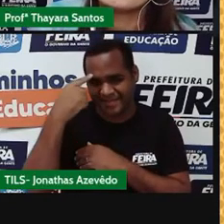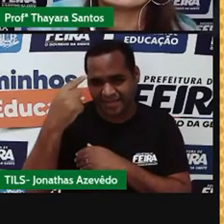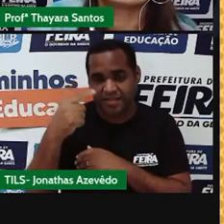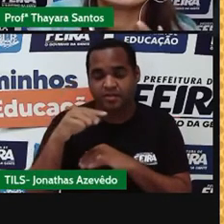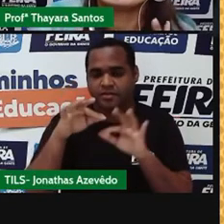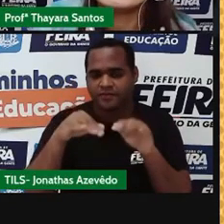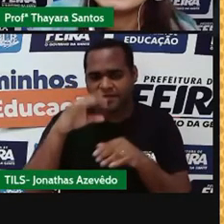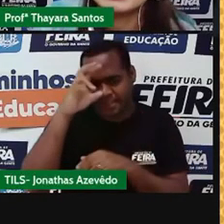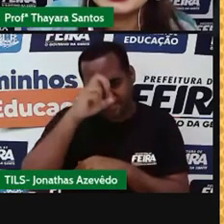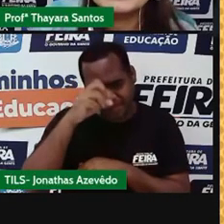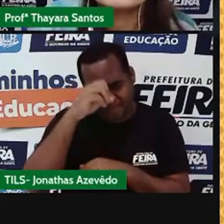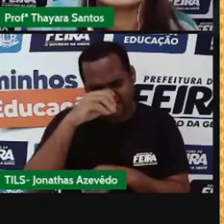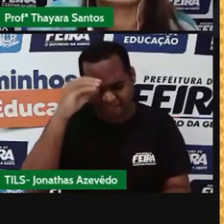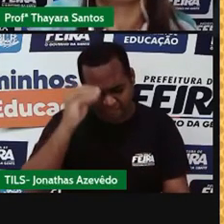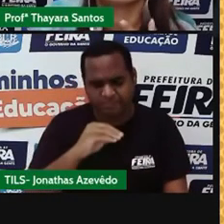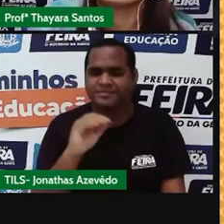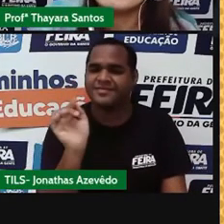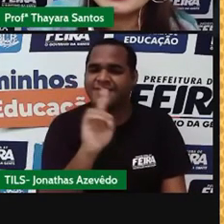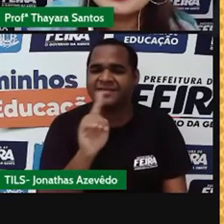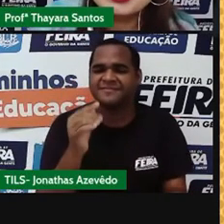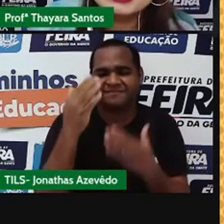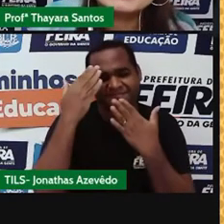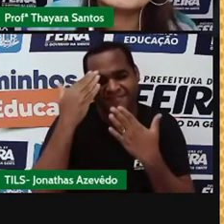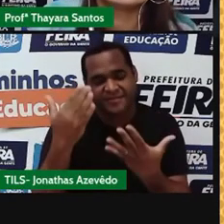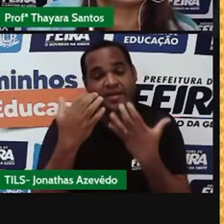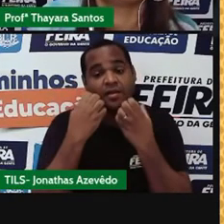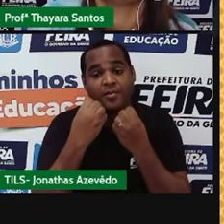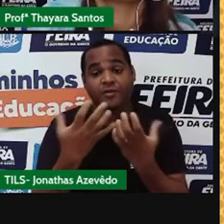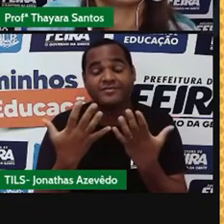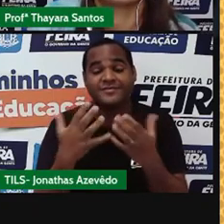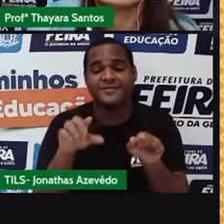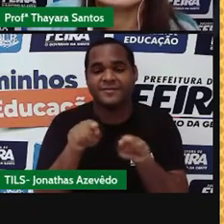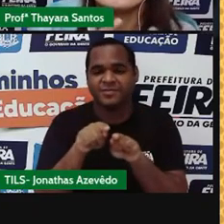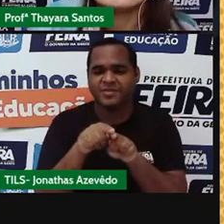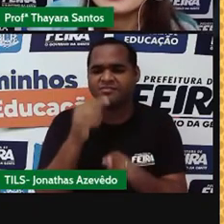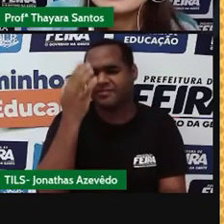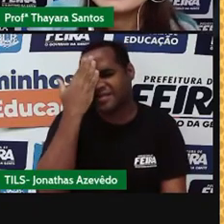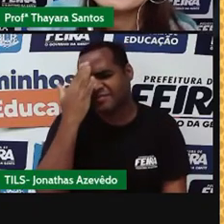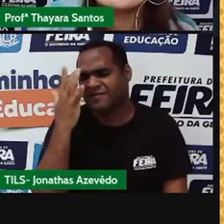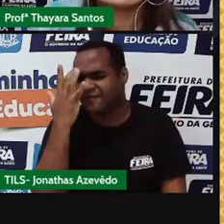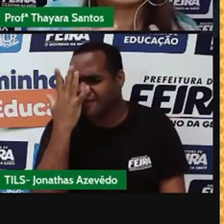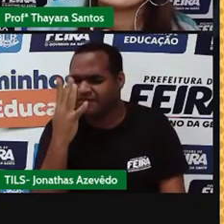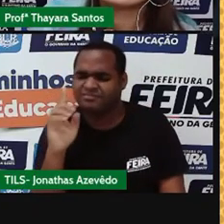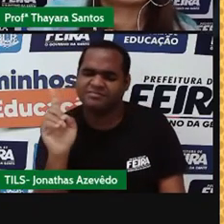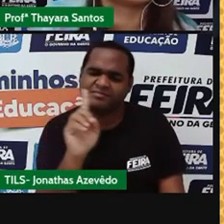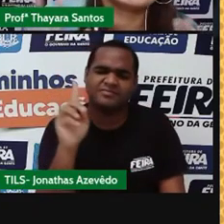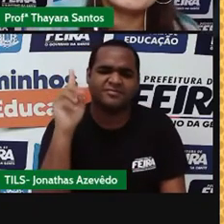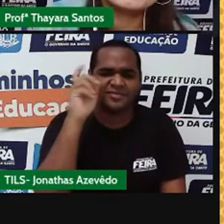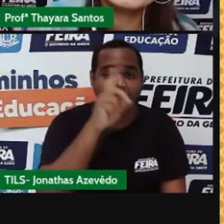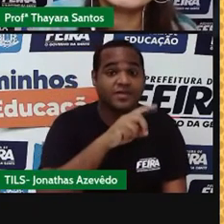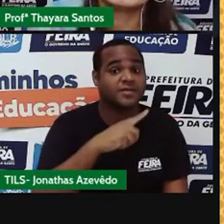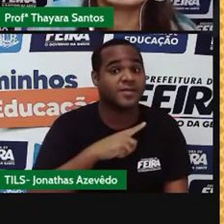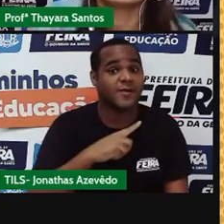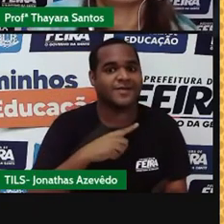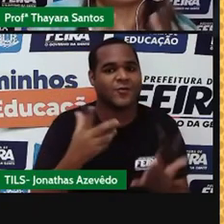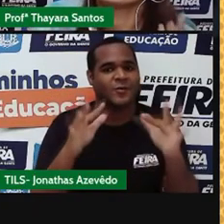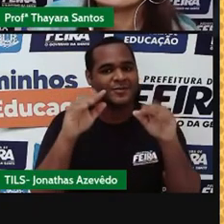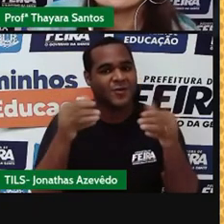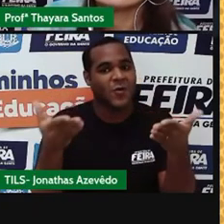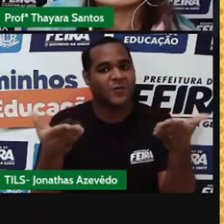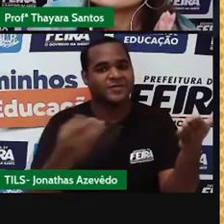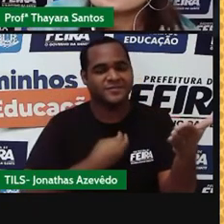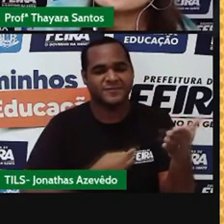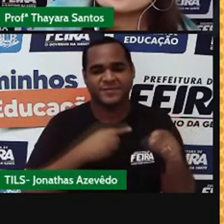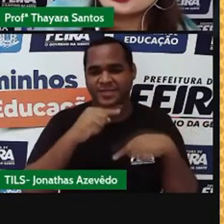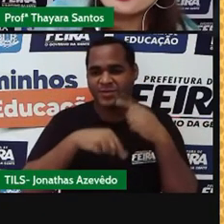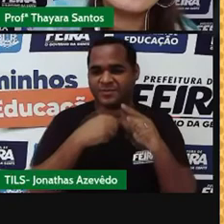até aqui por não terem desistido. Muito obrigada por isso. Eu sei que não foi fácil, mas chegamos até aqui. E muito